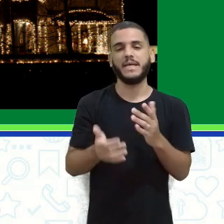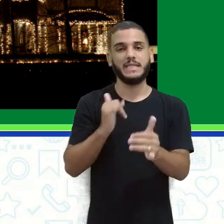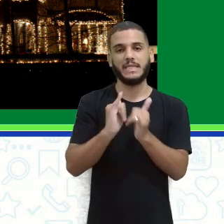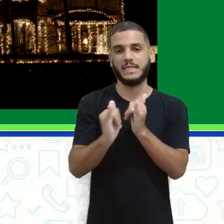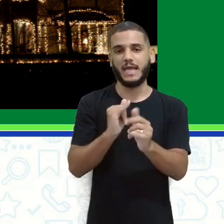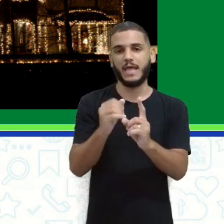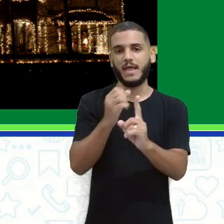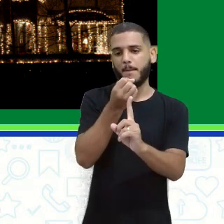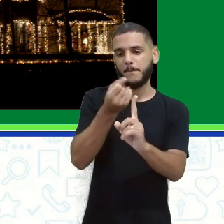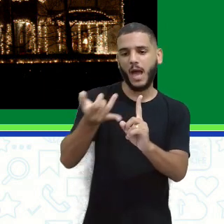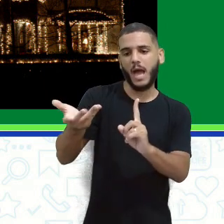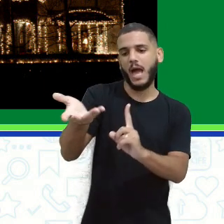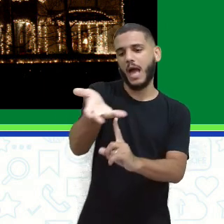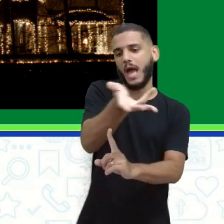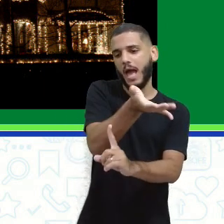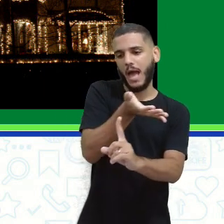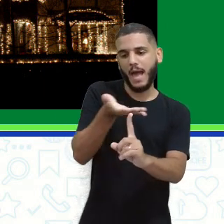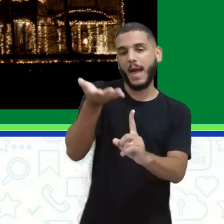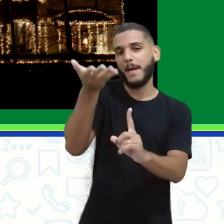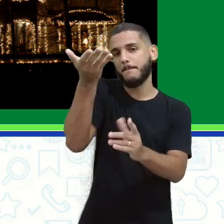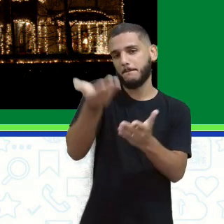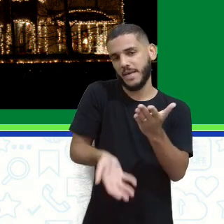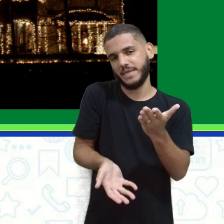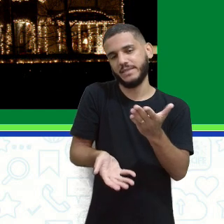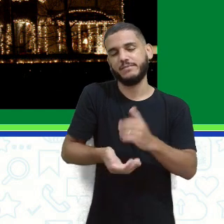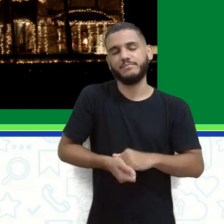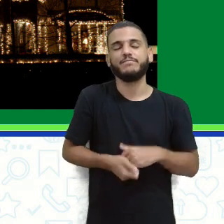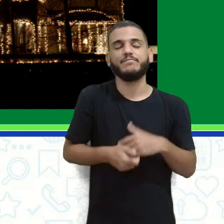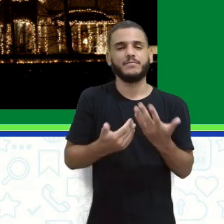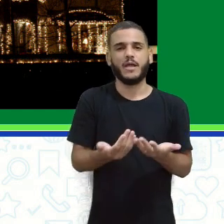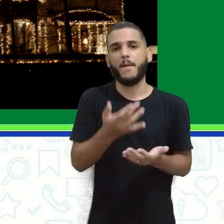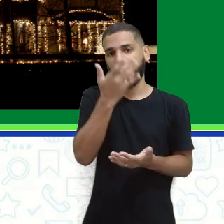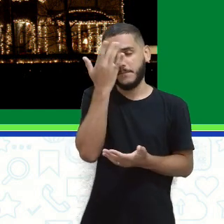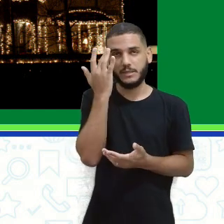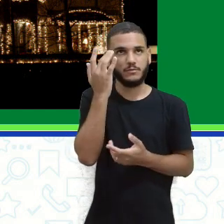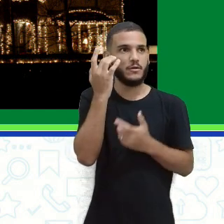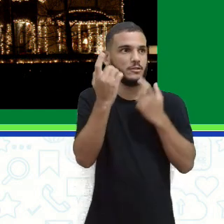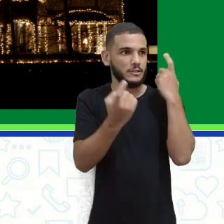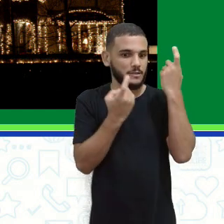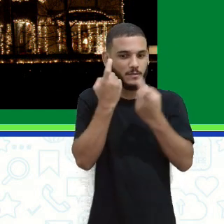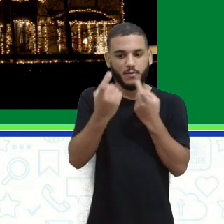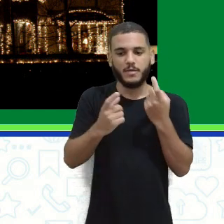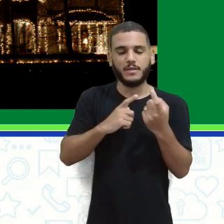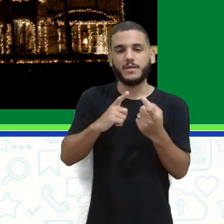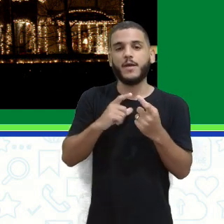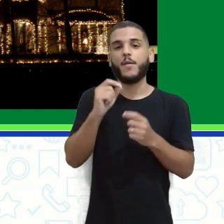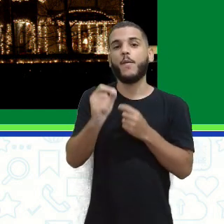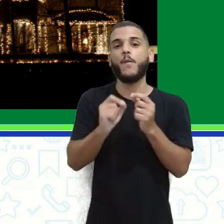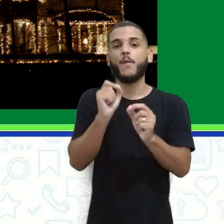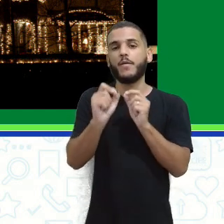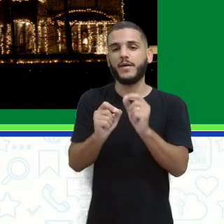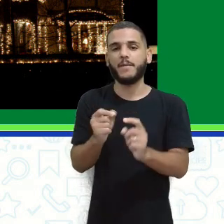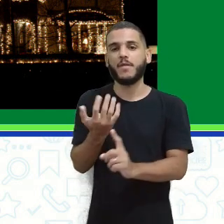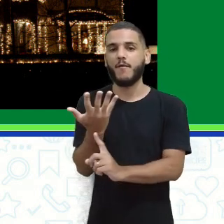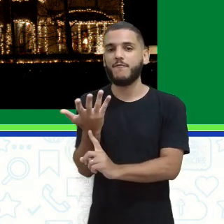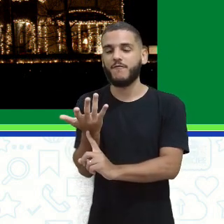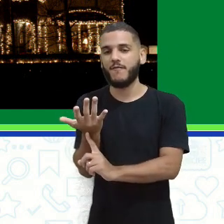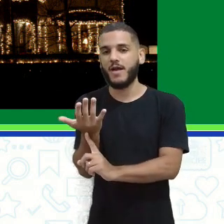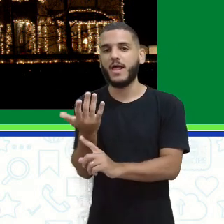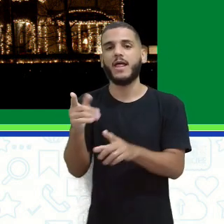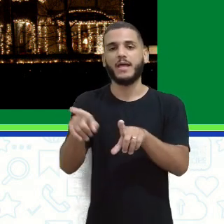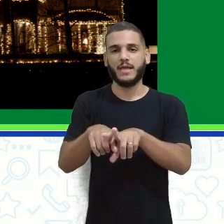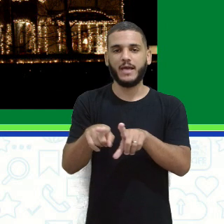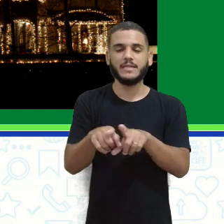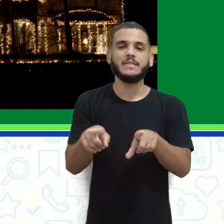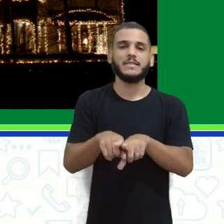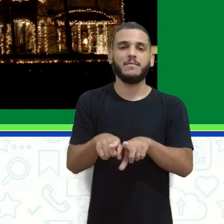né? O pessoal já fica tudo doido, né? E já corre para ver se tem uma vela em casa para acender. Pois é. E temos